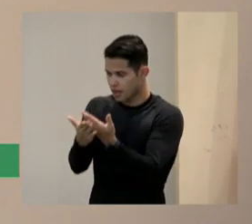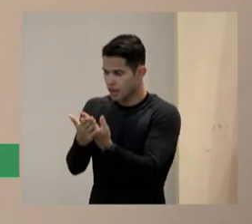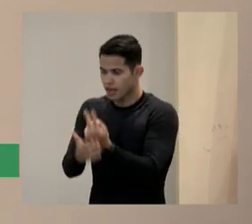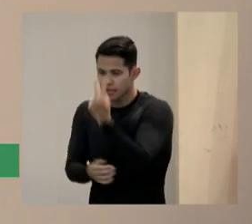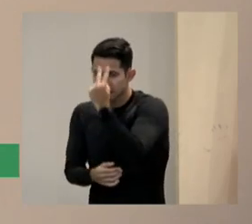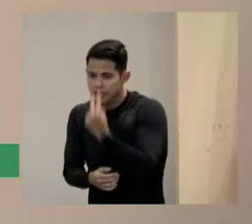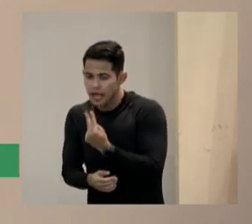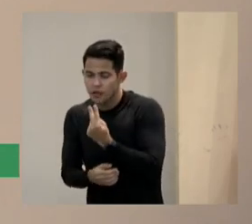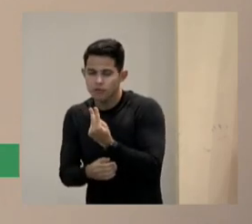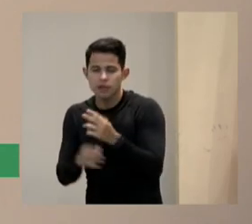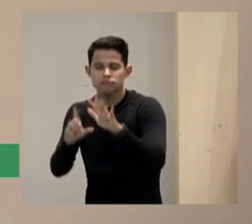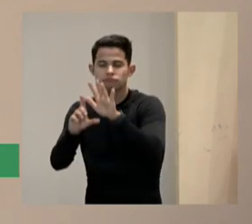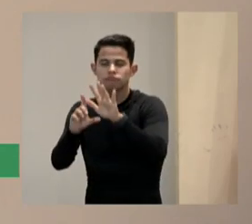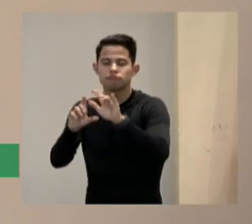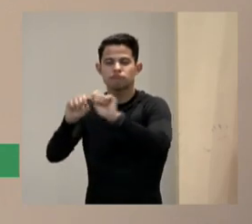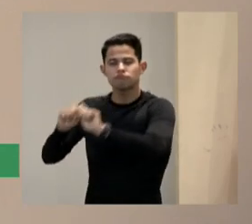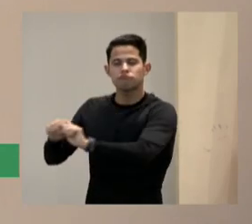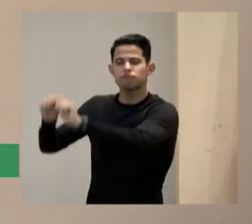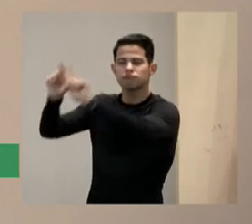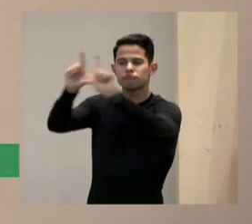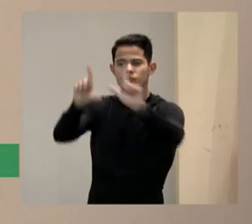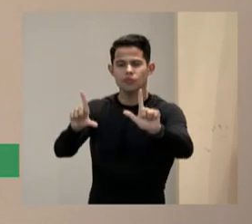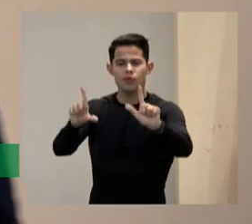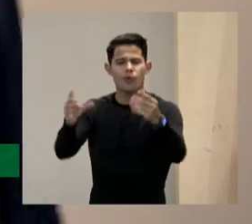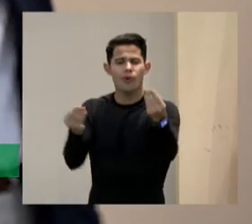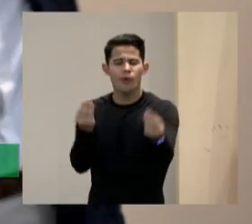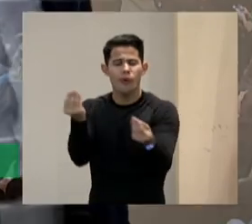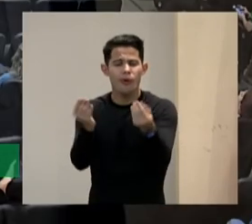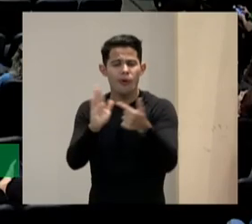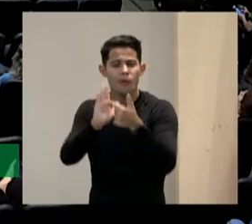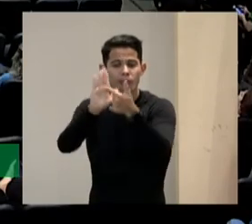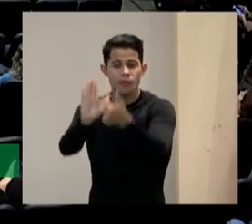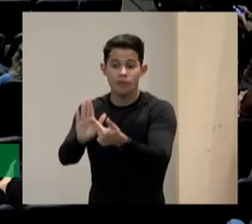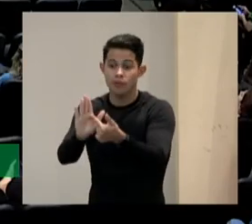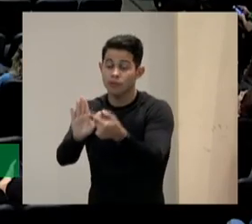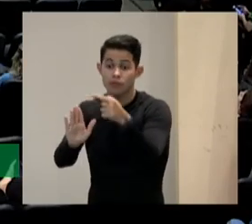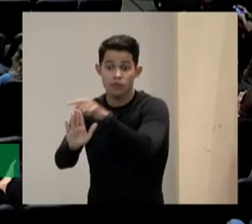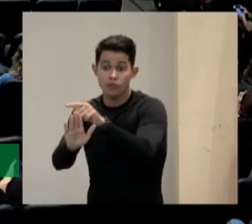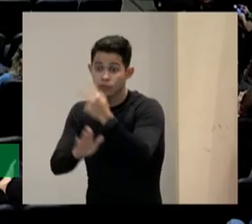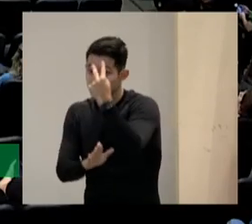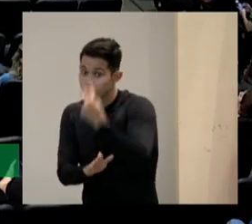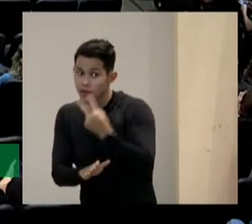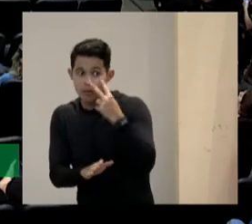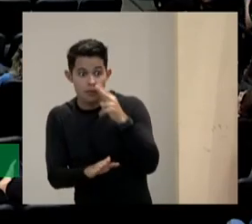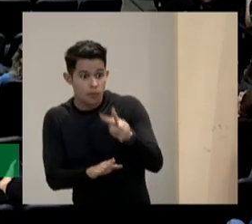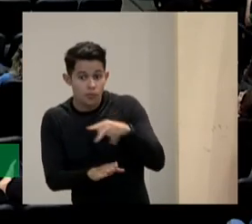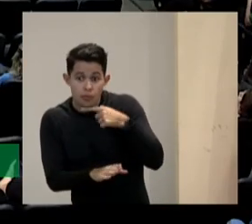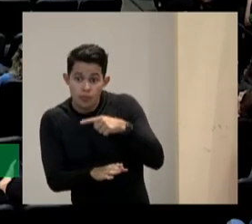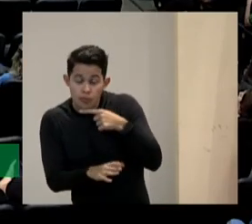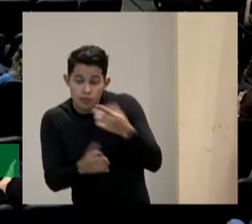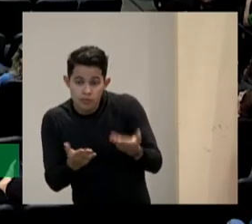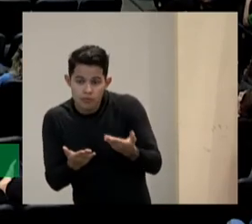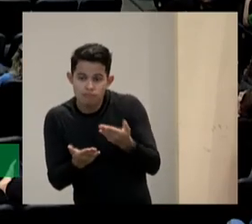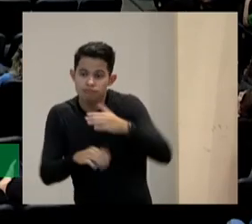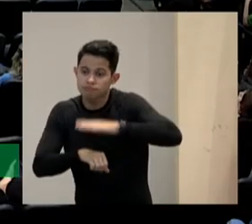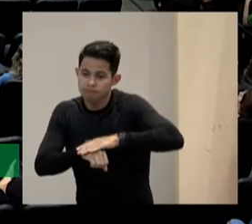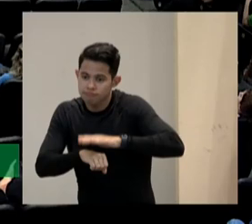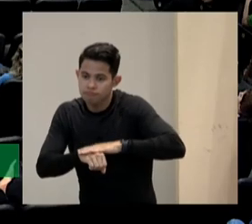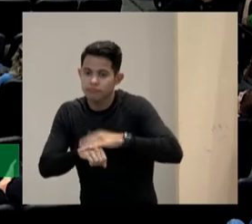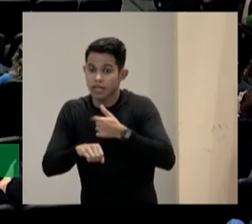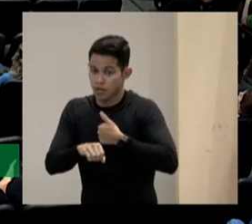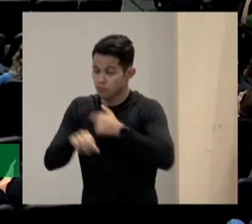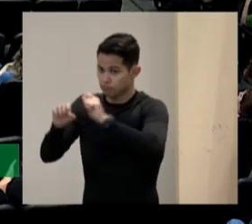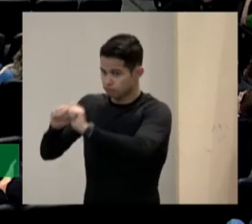powerpoint não posso por quê? porque o cego não vai conseguir ver não consigo enxergar então vou apresentar o